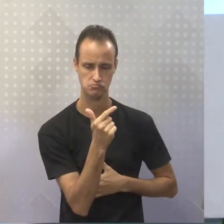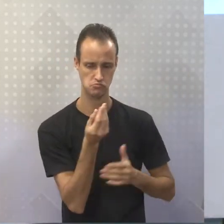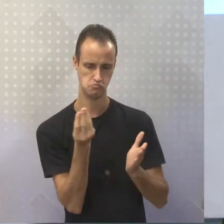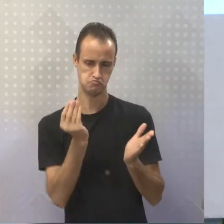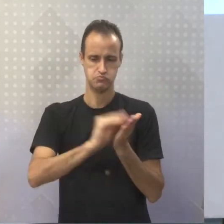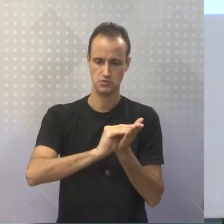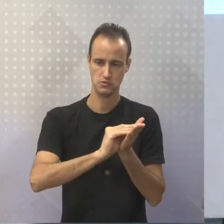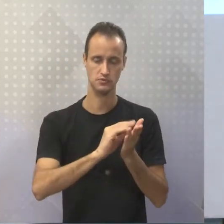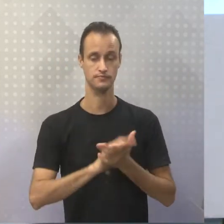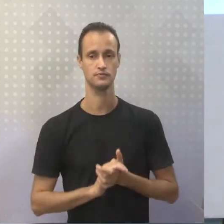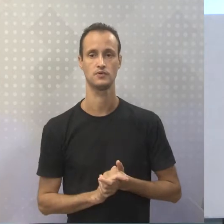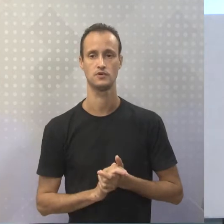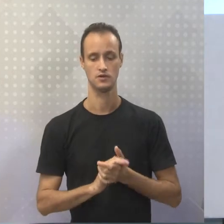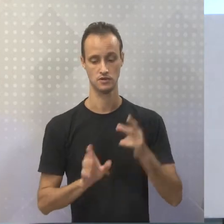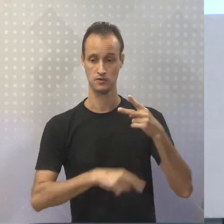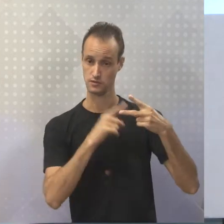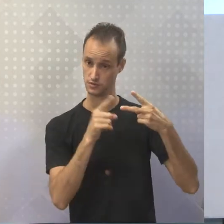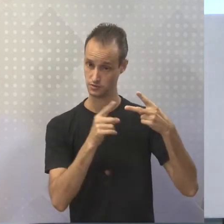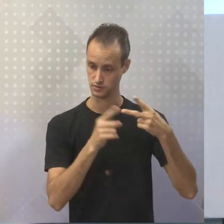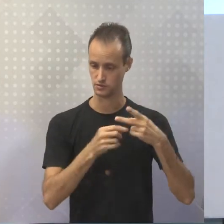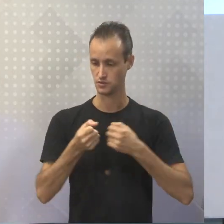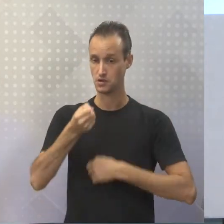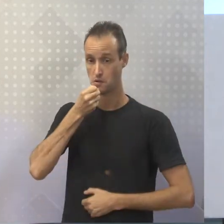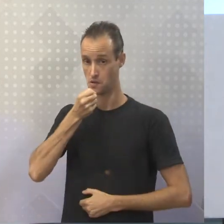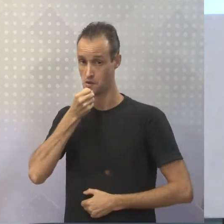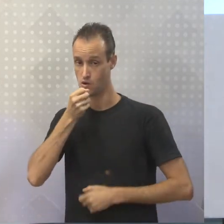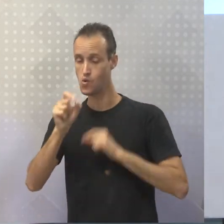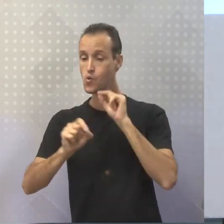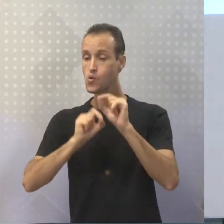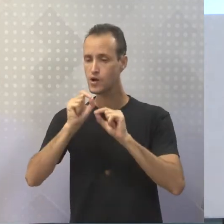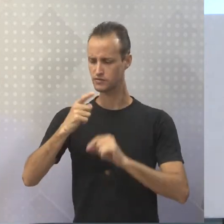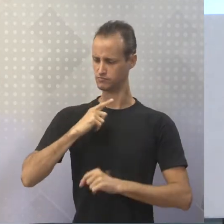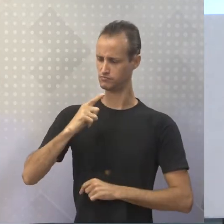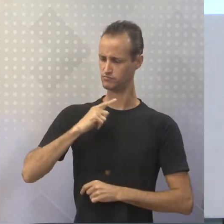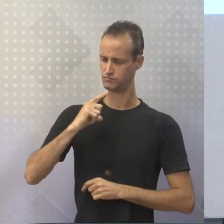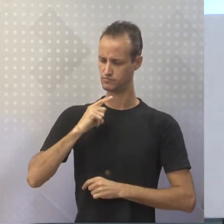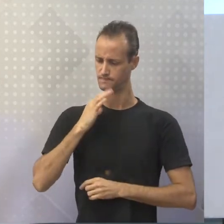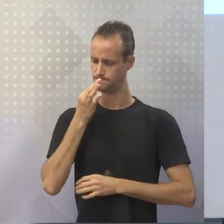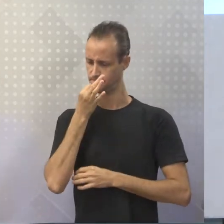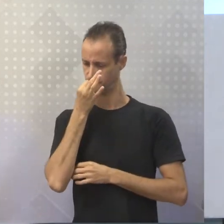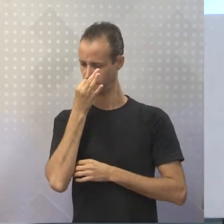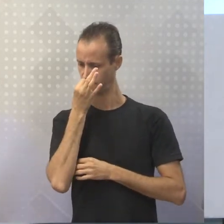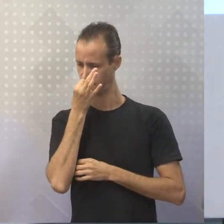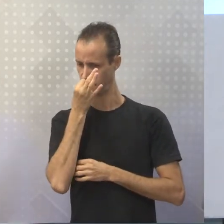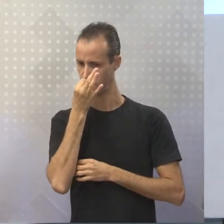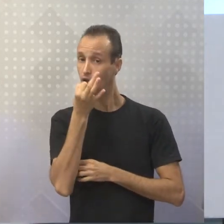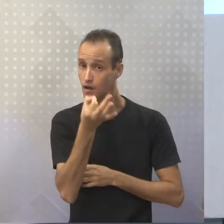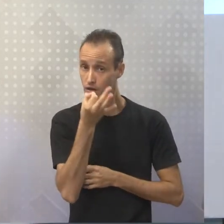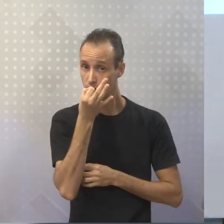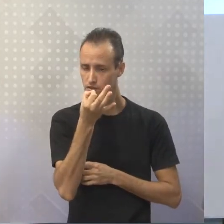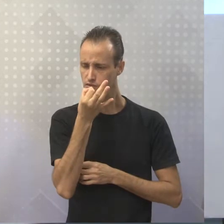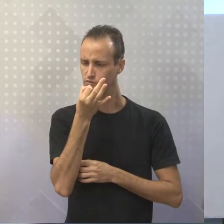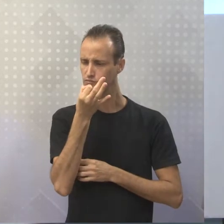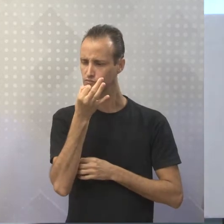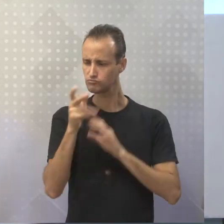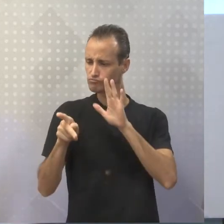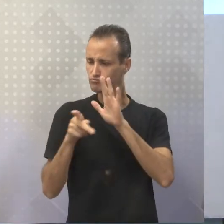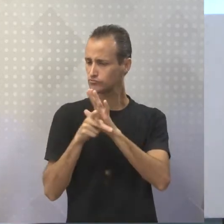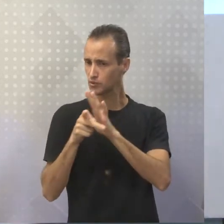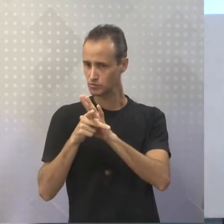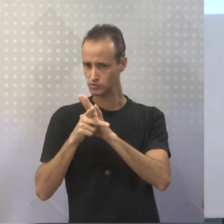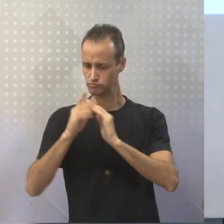Ao contrário, justamente, da reportagem. Na reportagem, tem uma posição